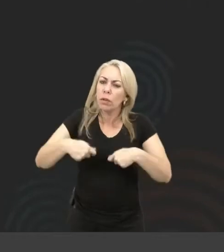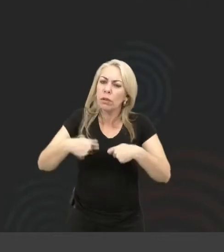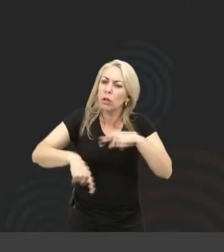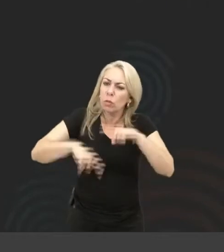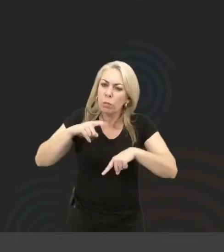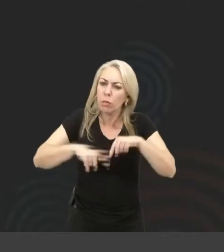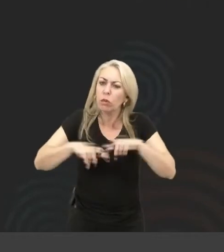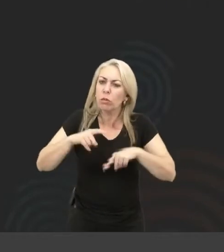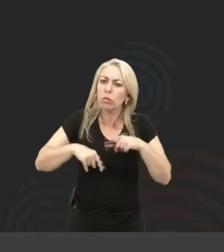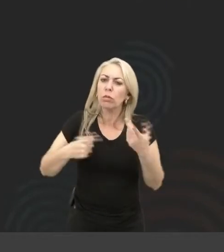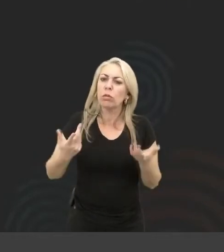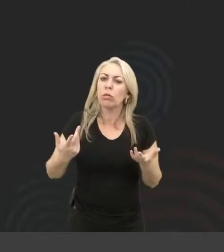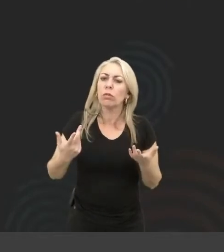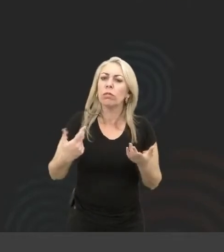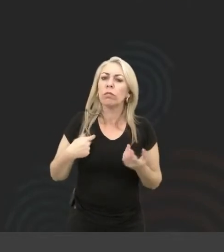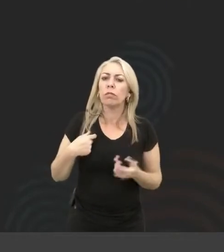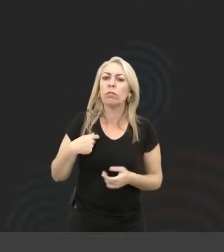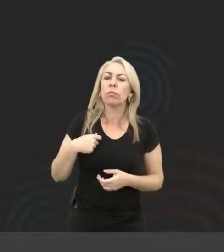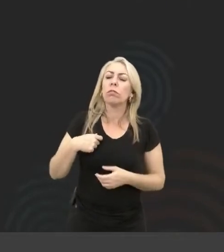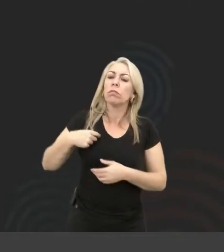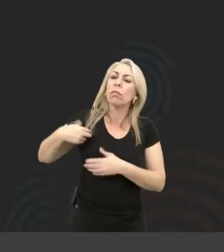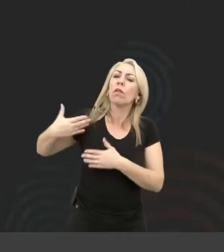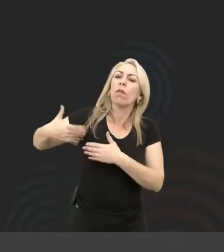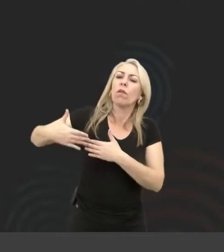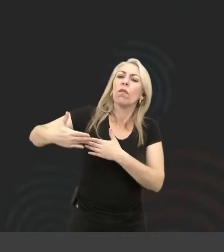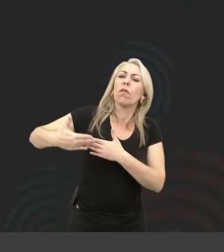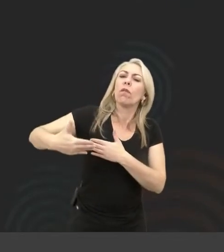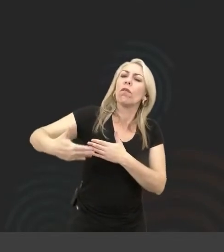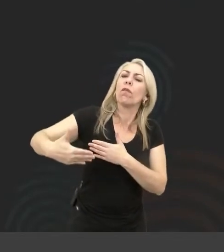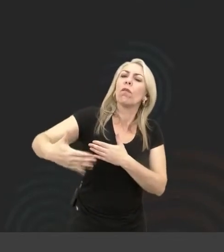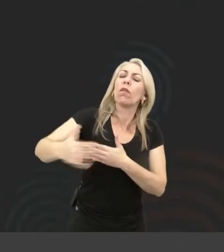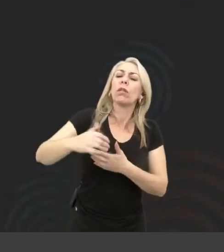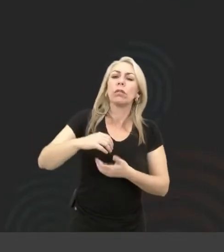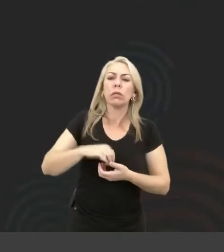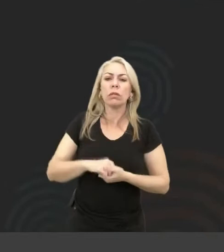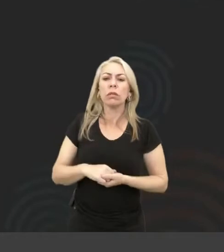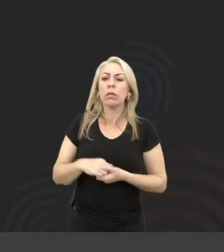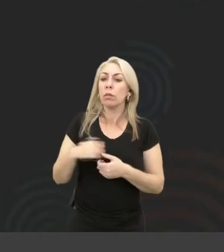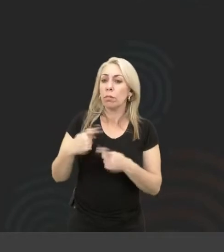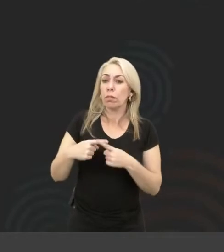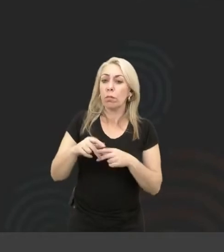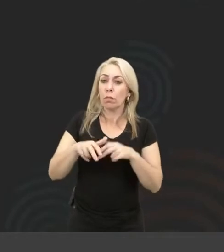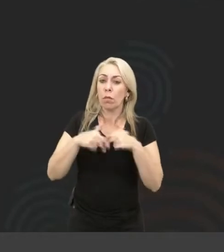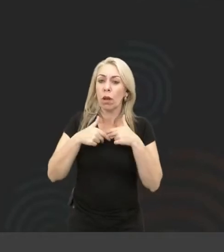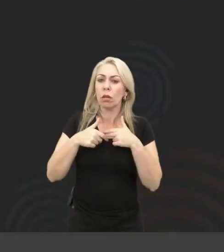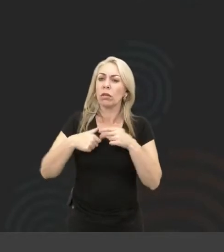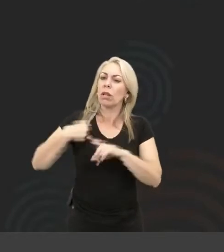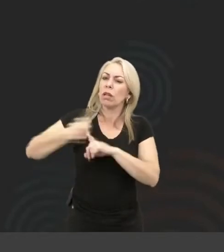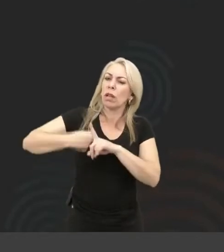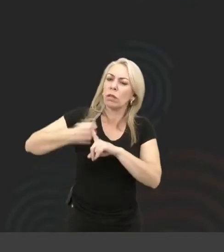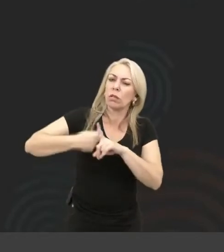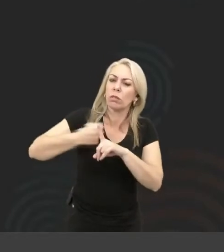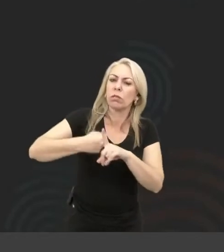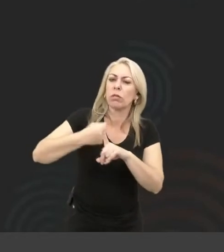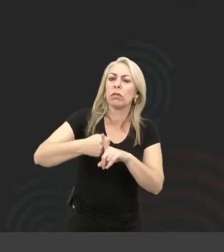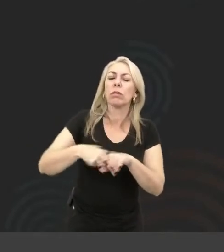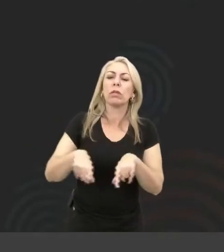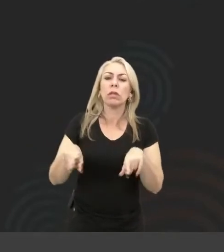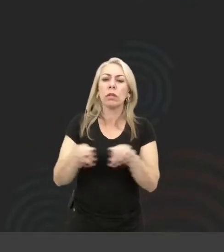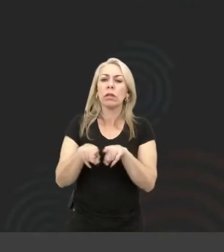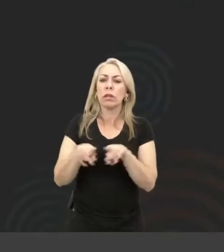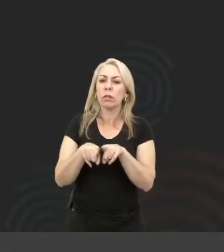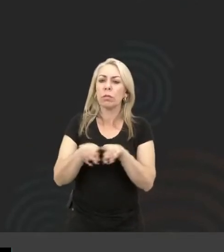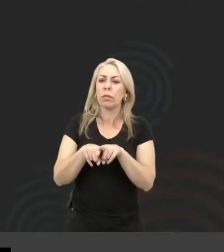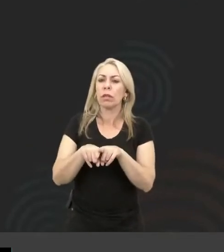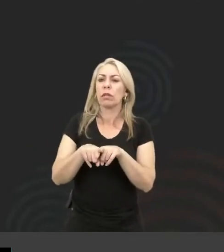E você, ao longo do tempo, por causa das lutas e das